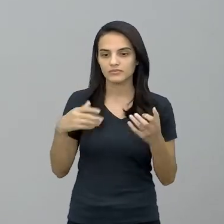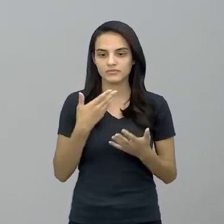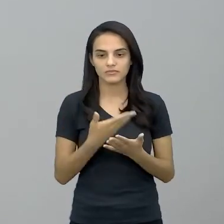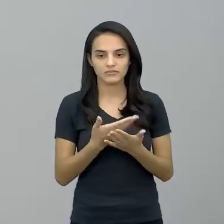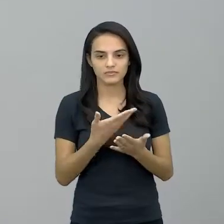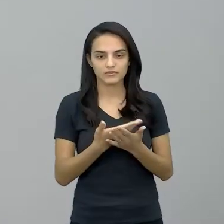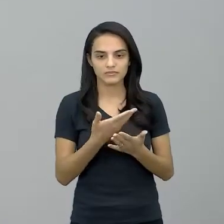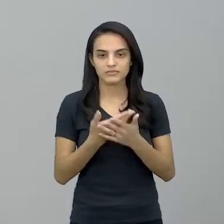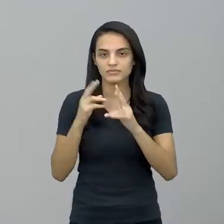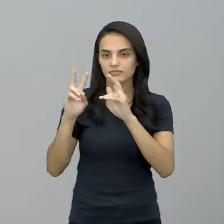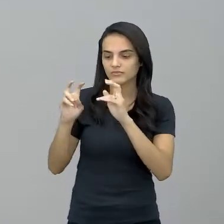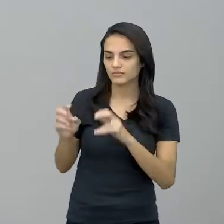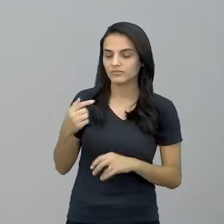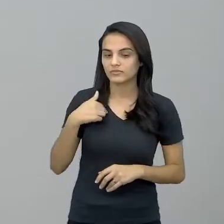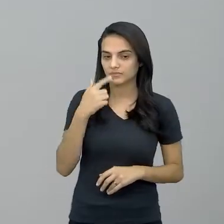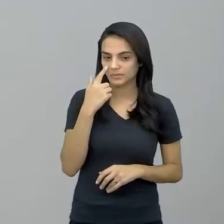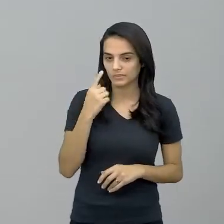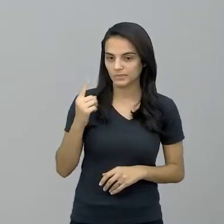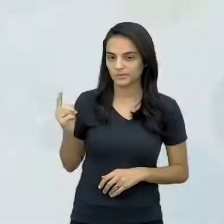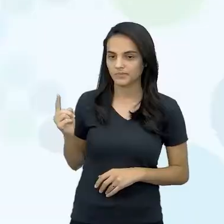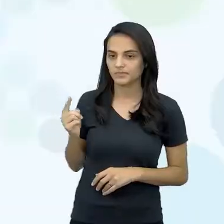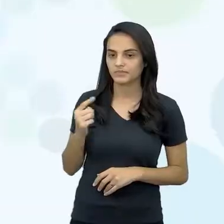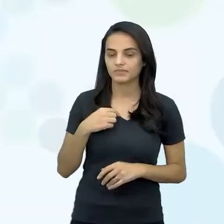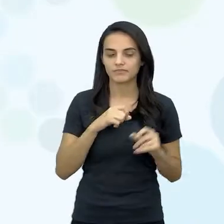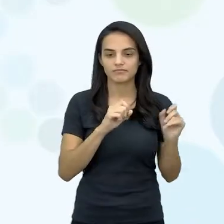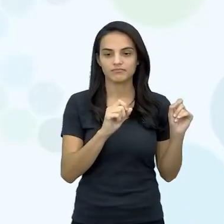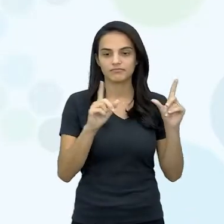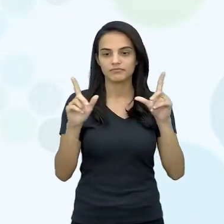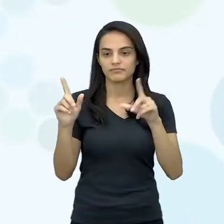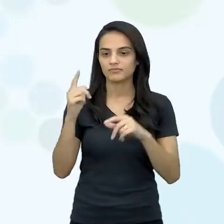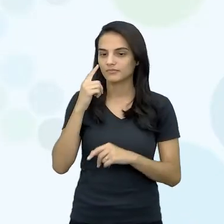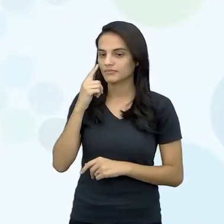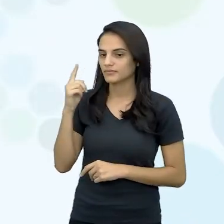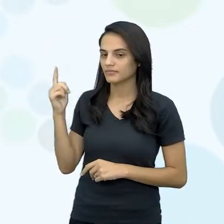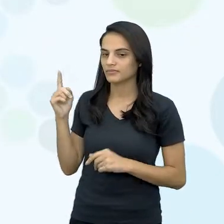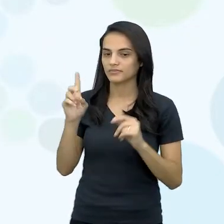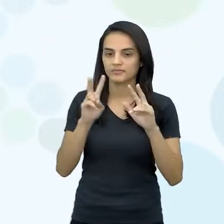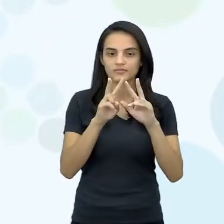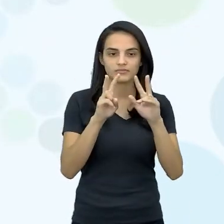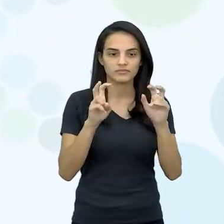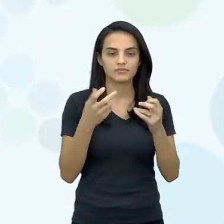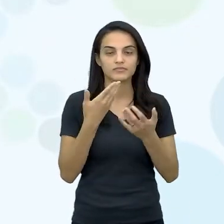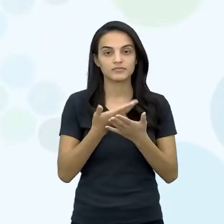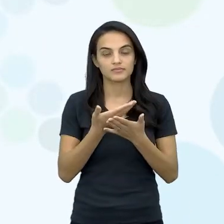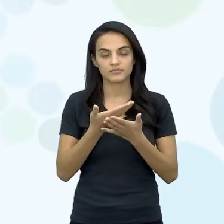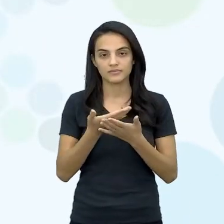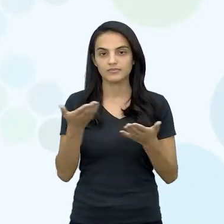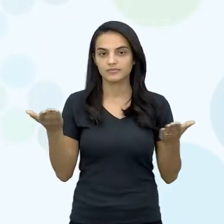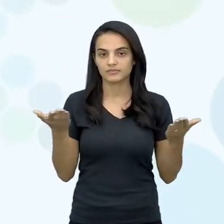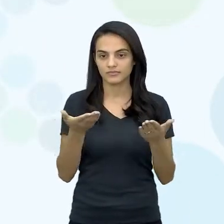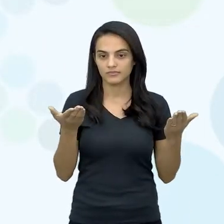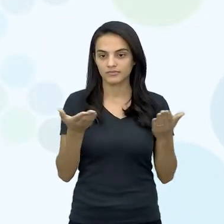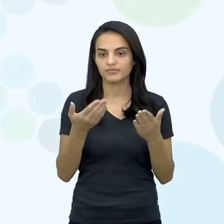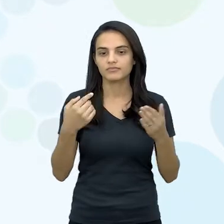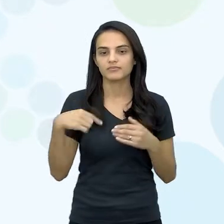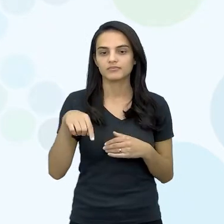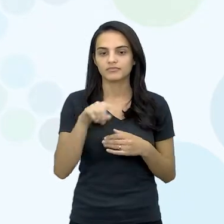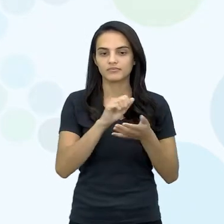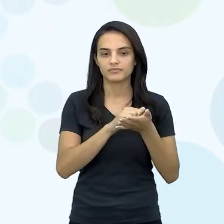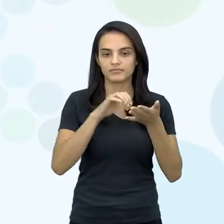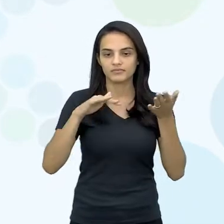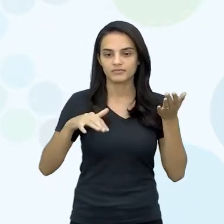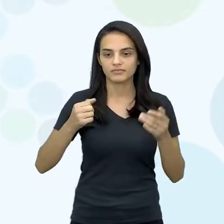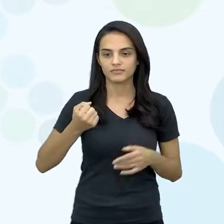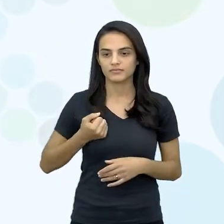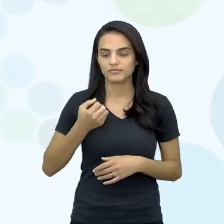de caso, tá aparecendo aí na tela para vocês, então, o título da nossa aula de hoje, né? A gente tá aí, olha, na atividade